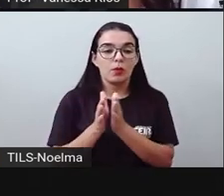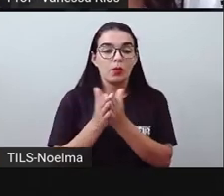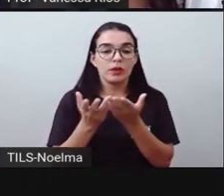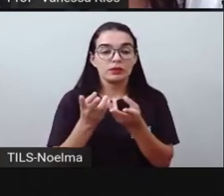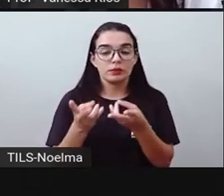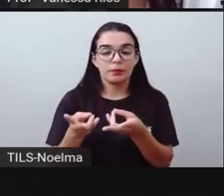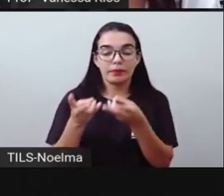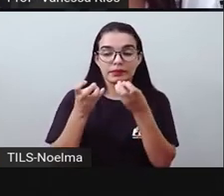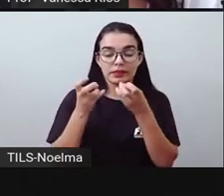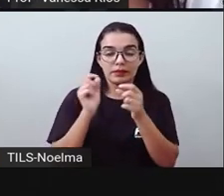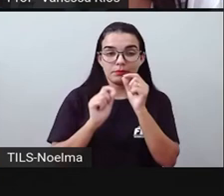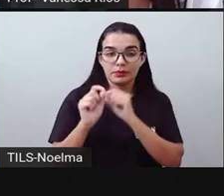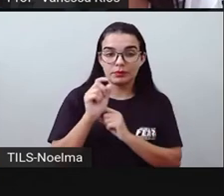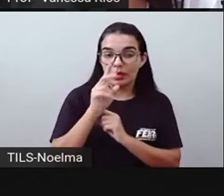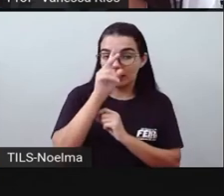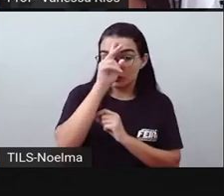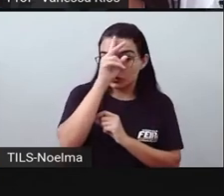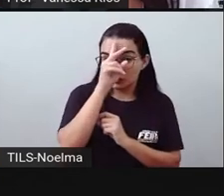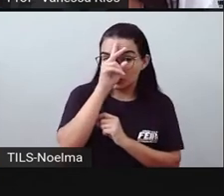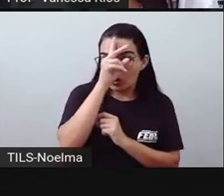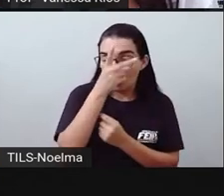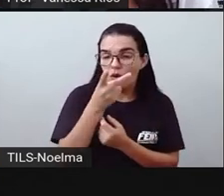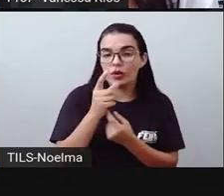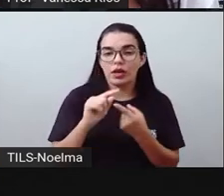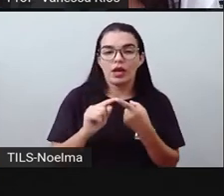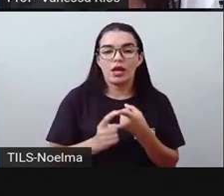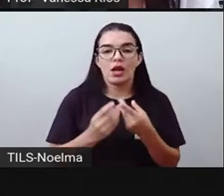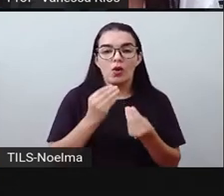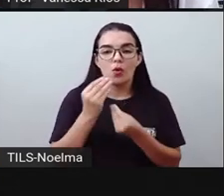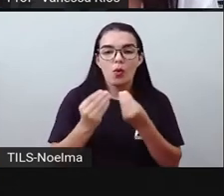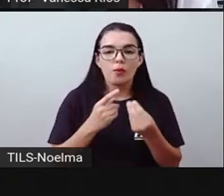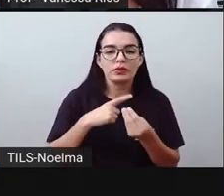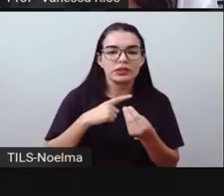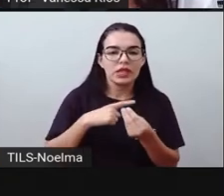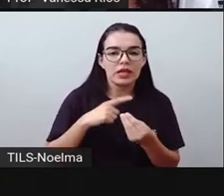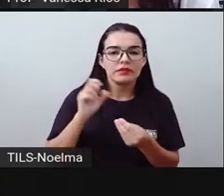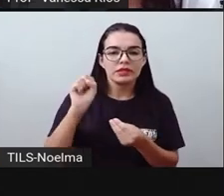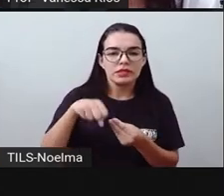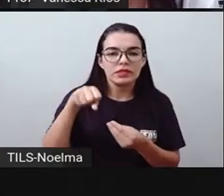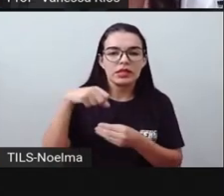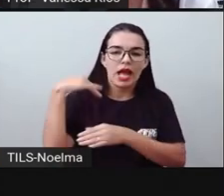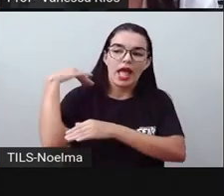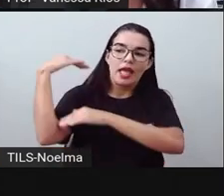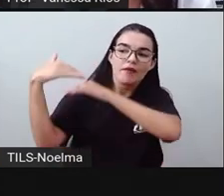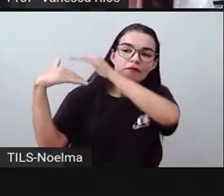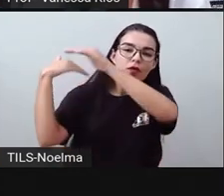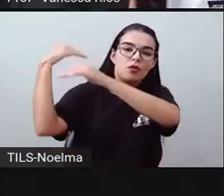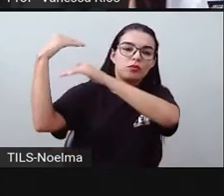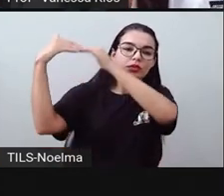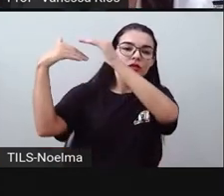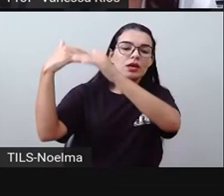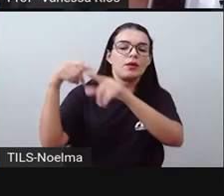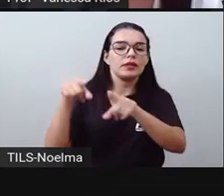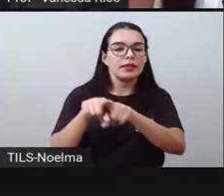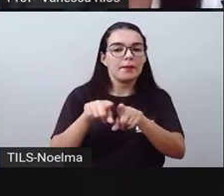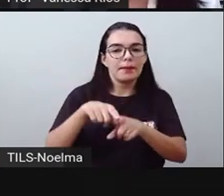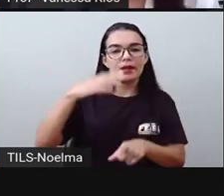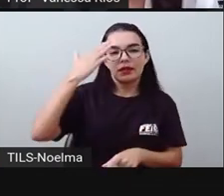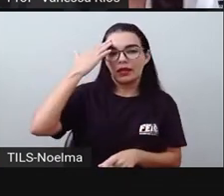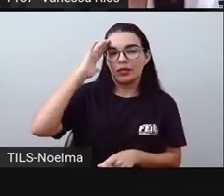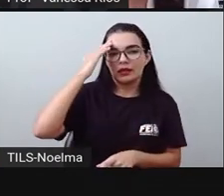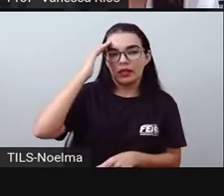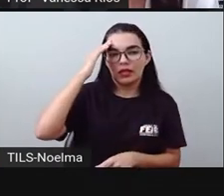história e percebe como essas ferrovias evoluíram, elas se transformaram, a gente compreende também